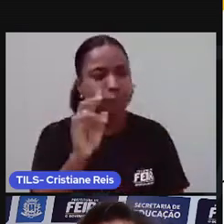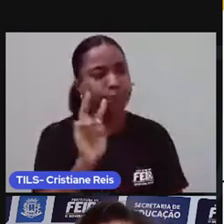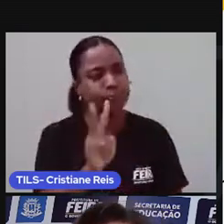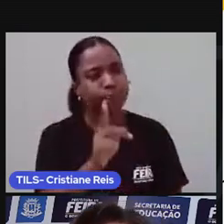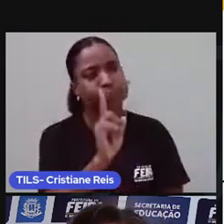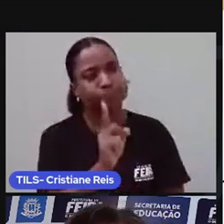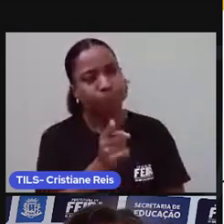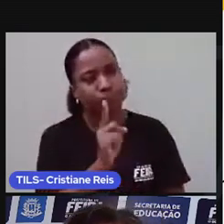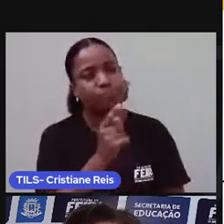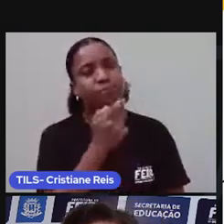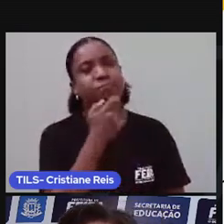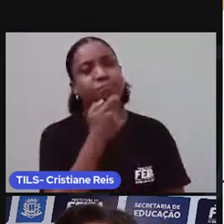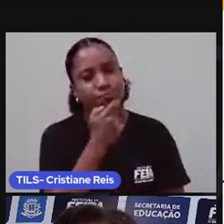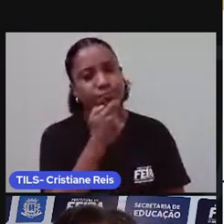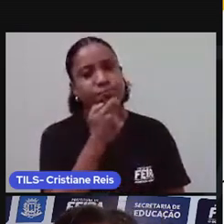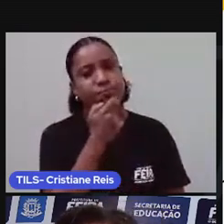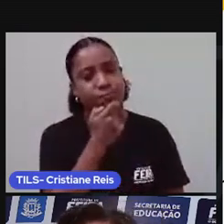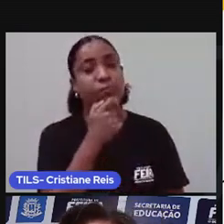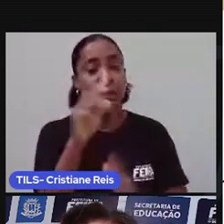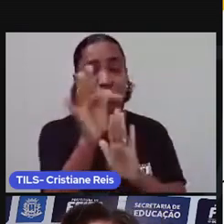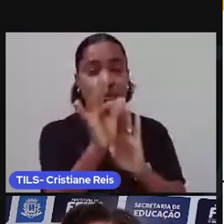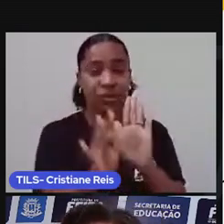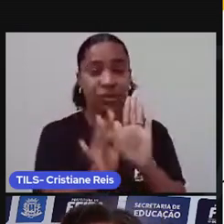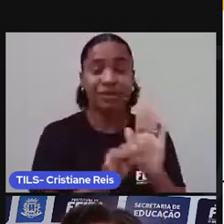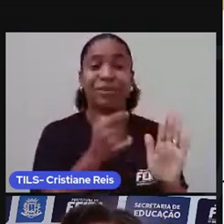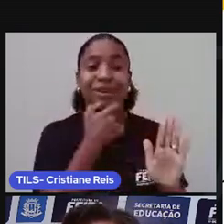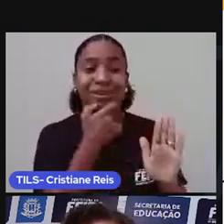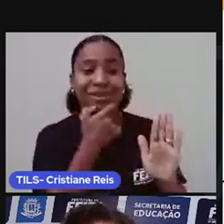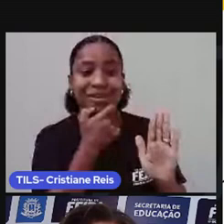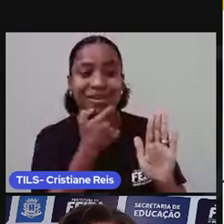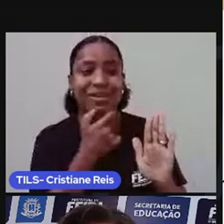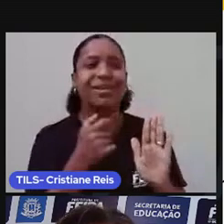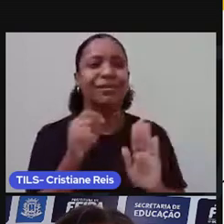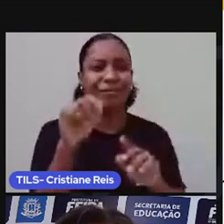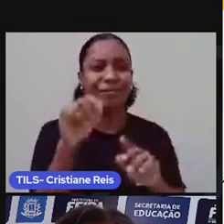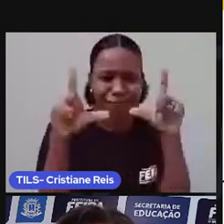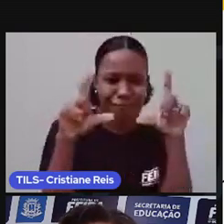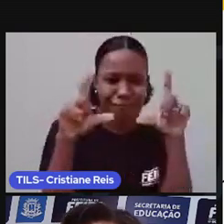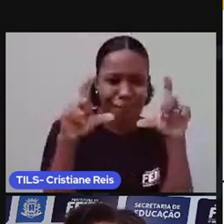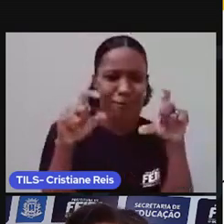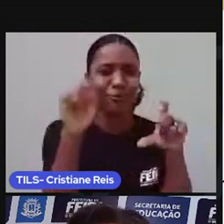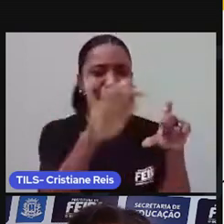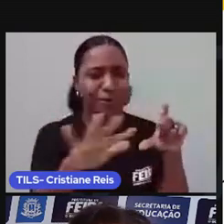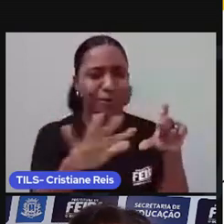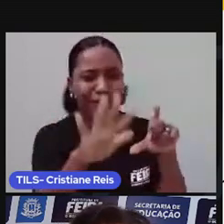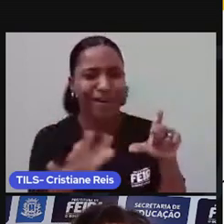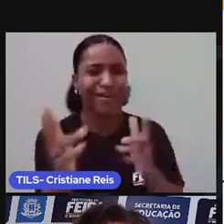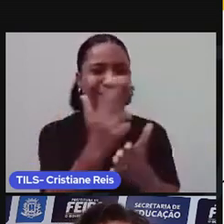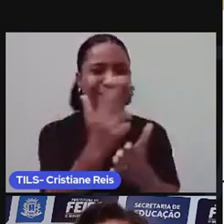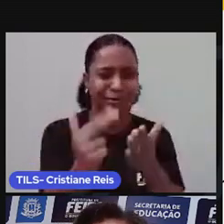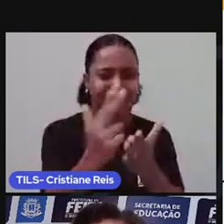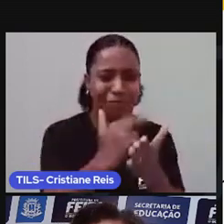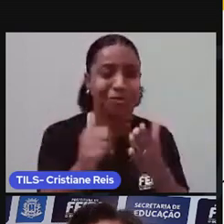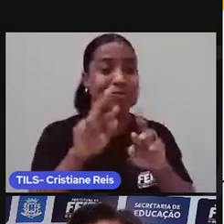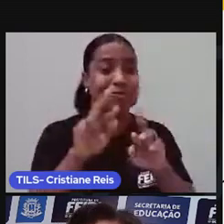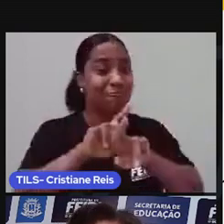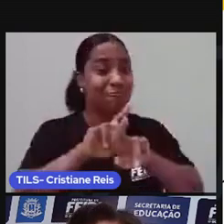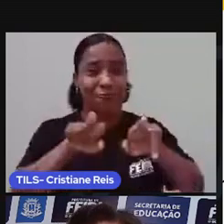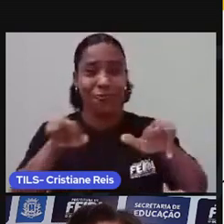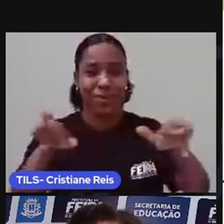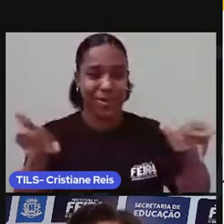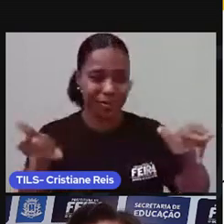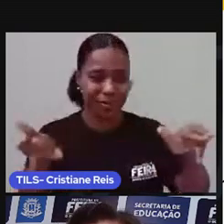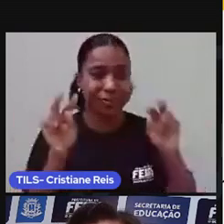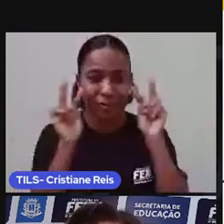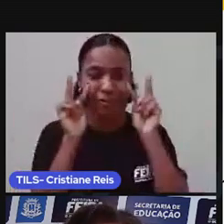são ilustrados com imagens, com gravuras, fotografias, enfim. Então, é importante que você